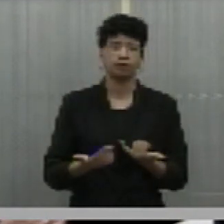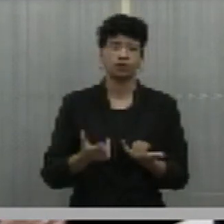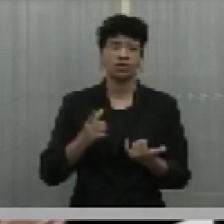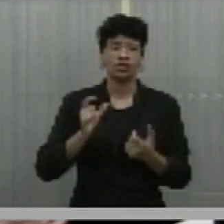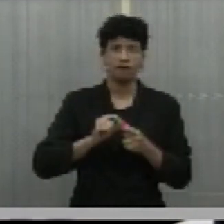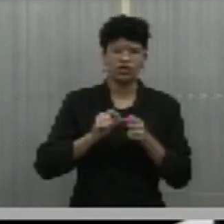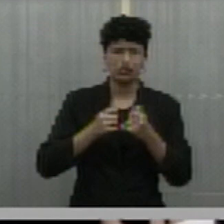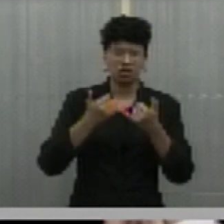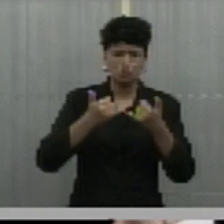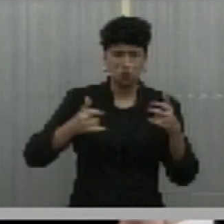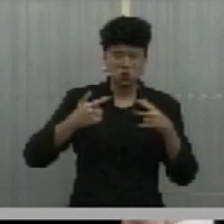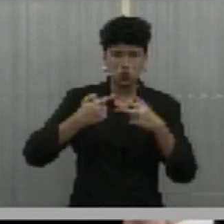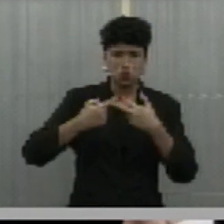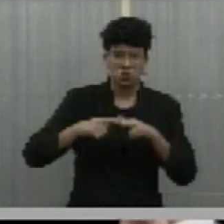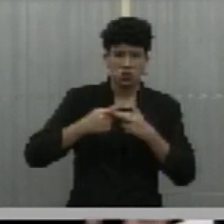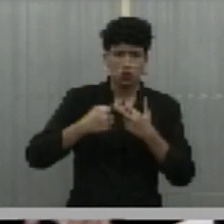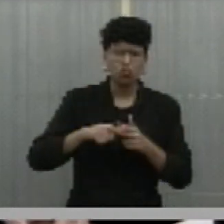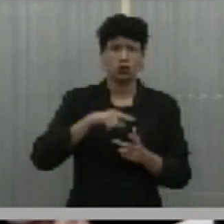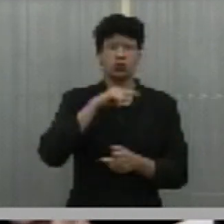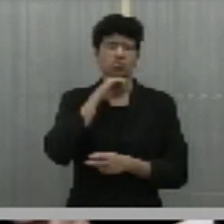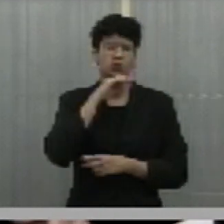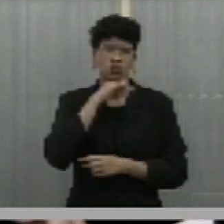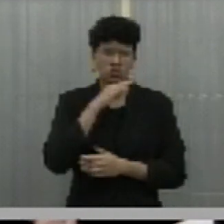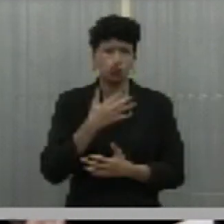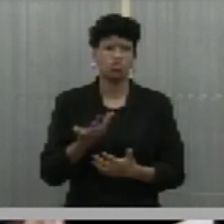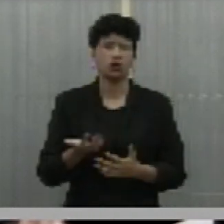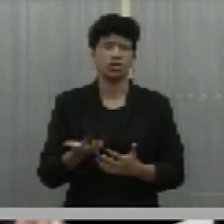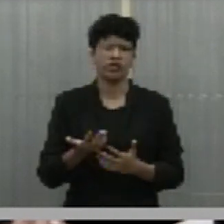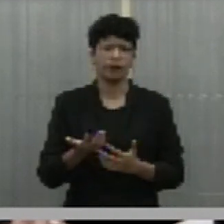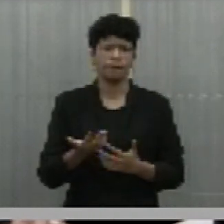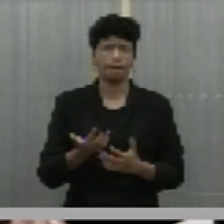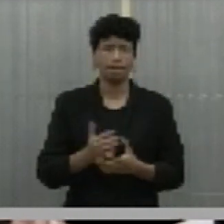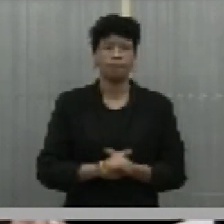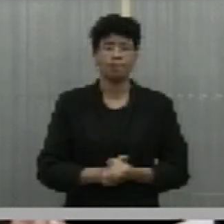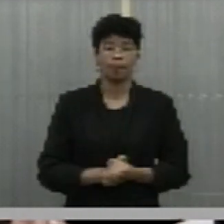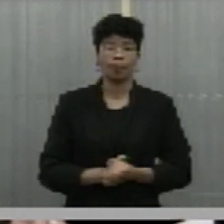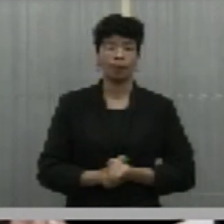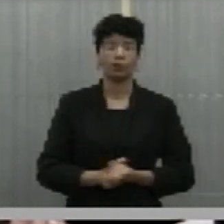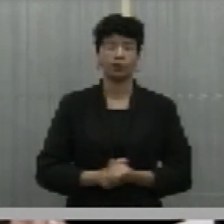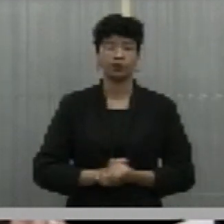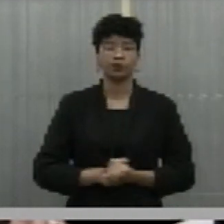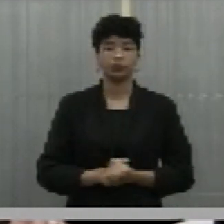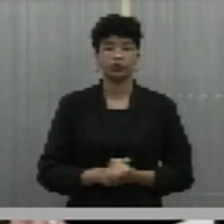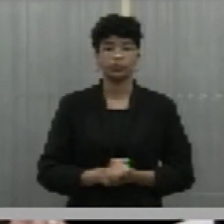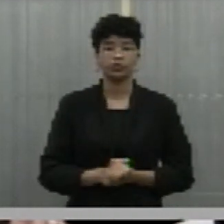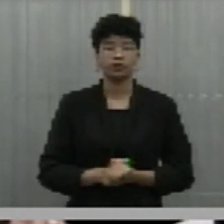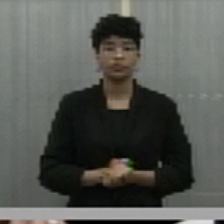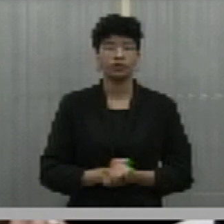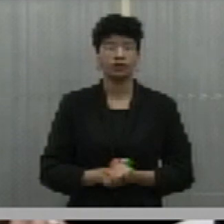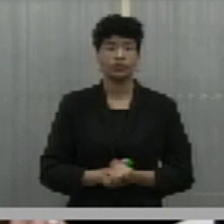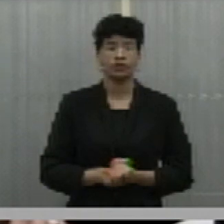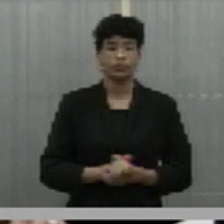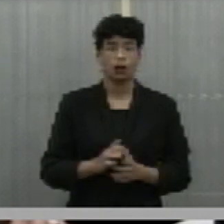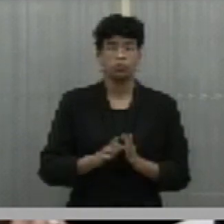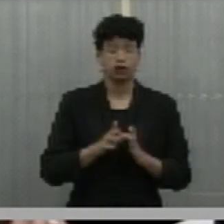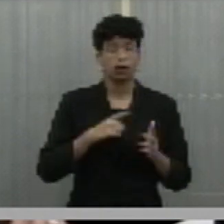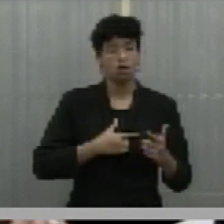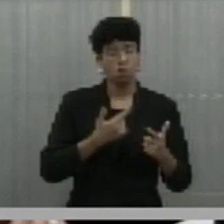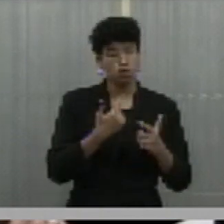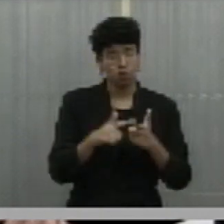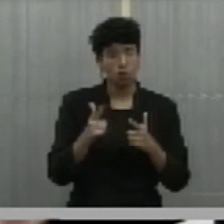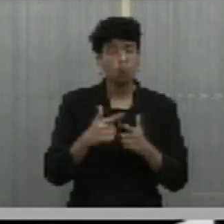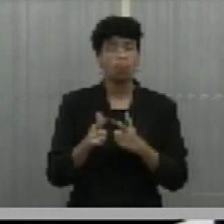gambiarras como um dos fatores que concorrem para problemas operacionais